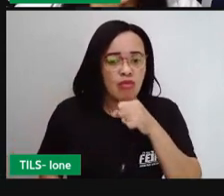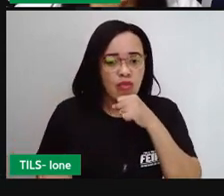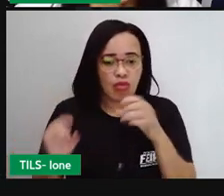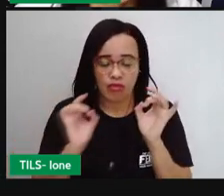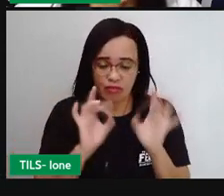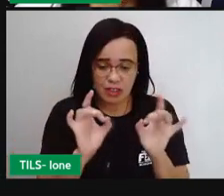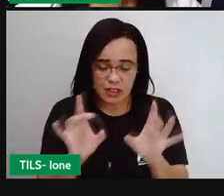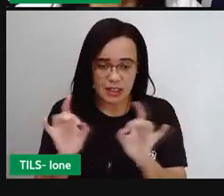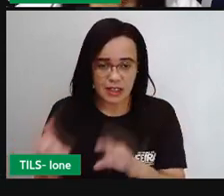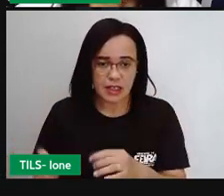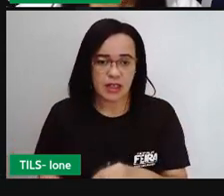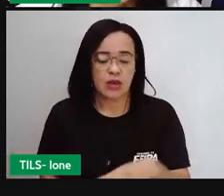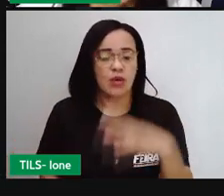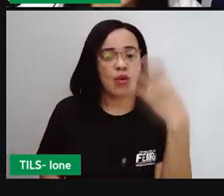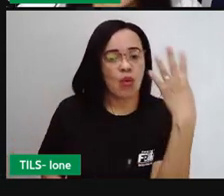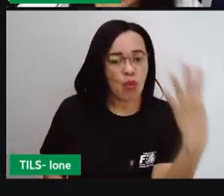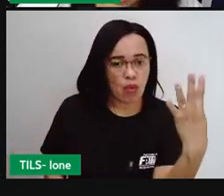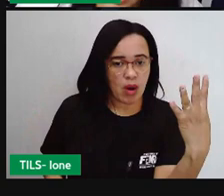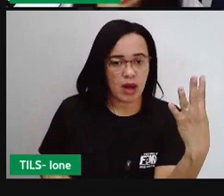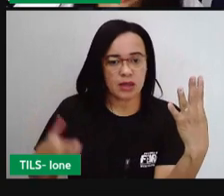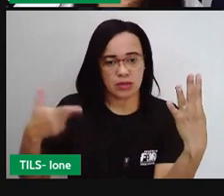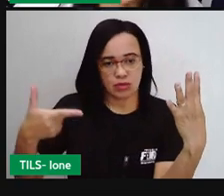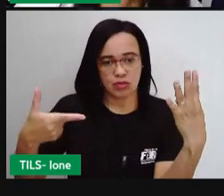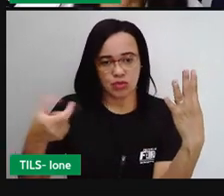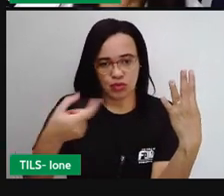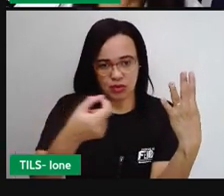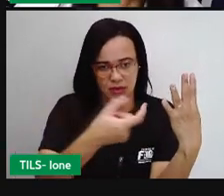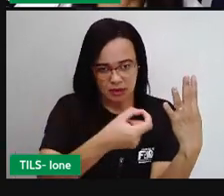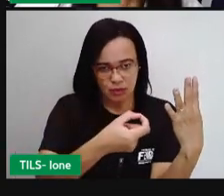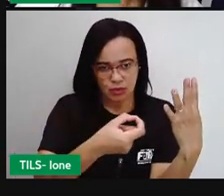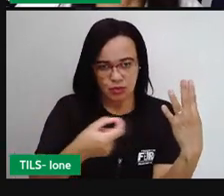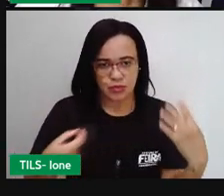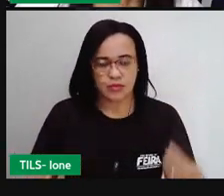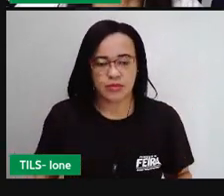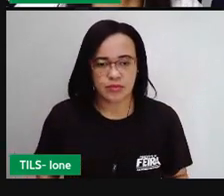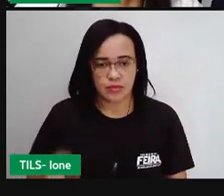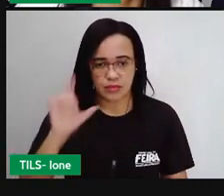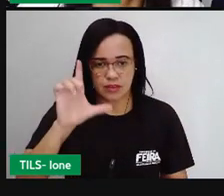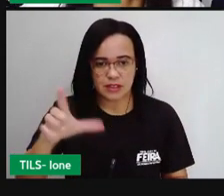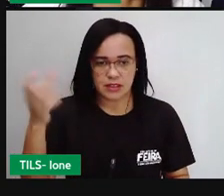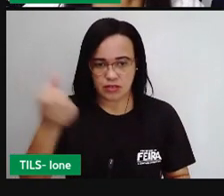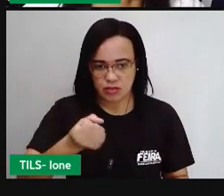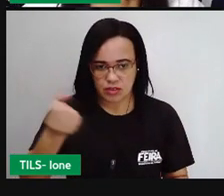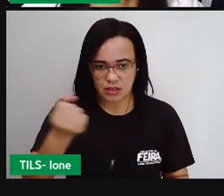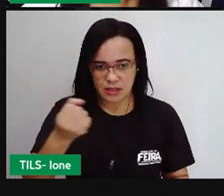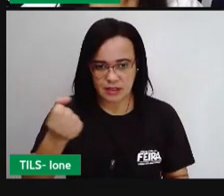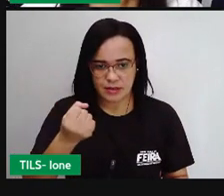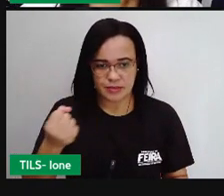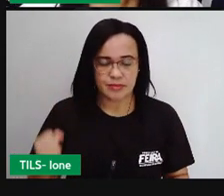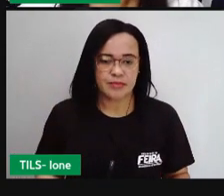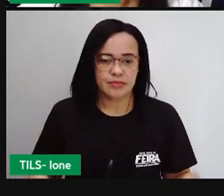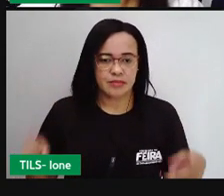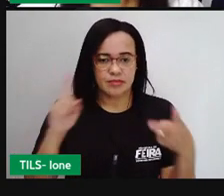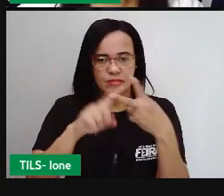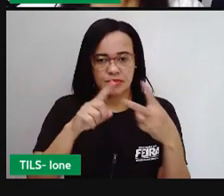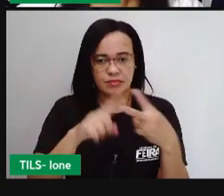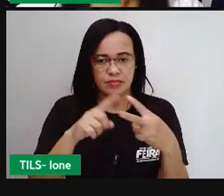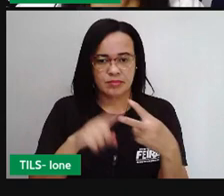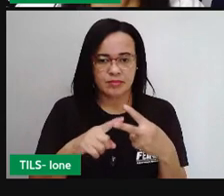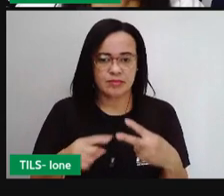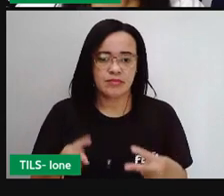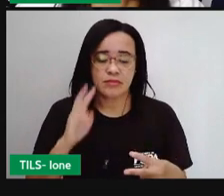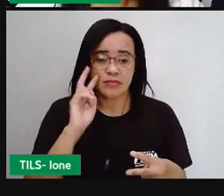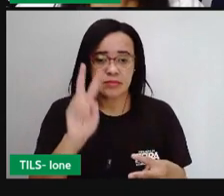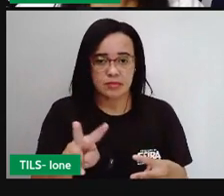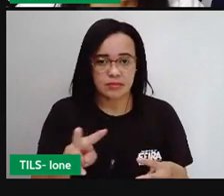latões, ele vende 200 litros de leite. Vamos agora para o segundo problema. Olha só.